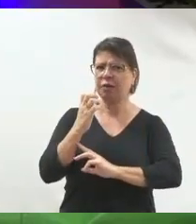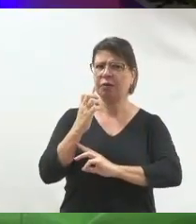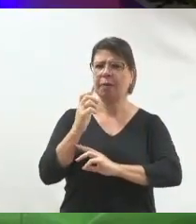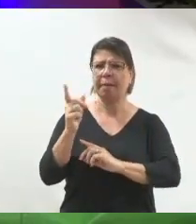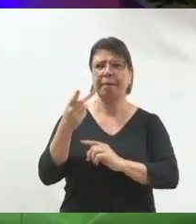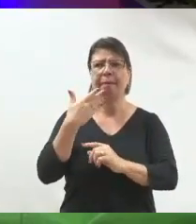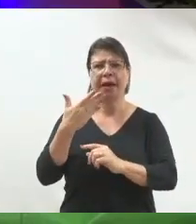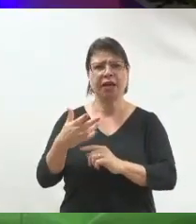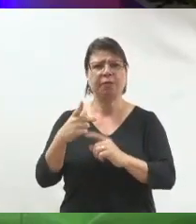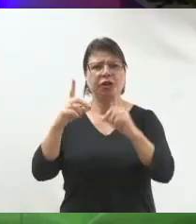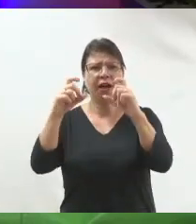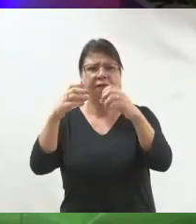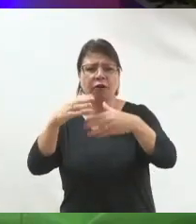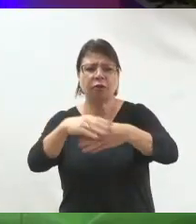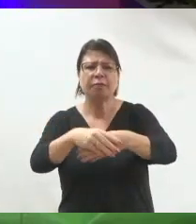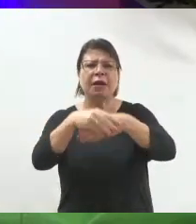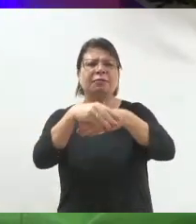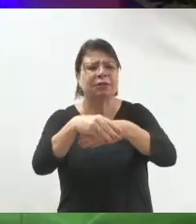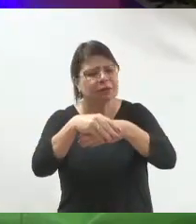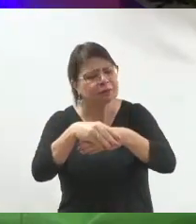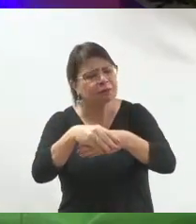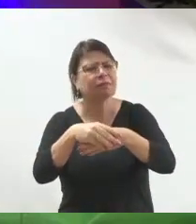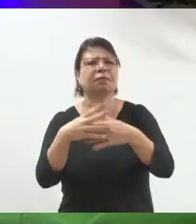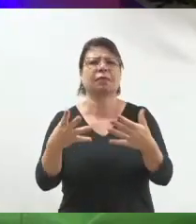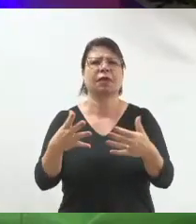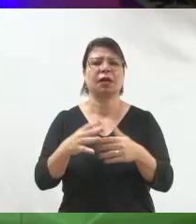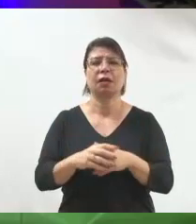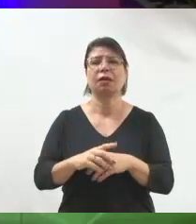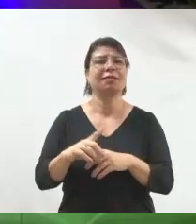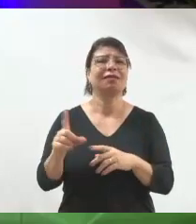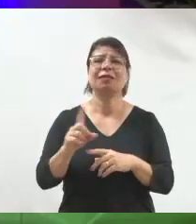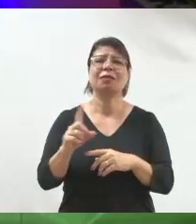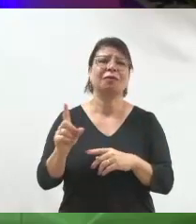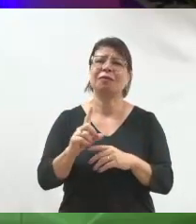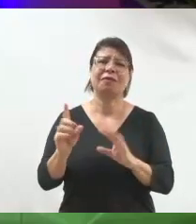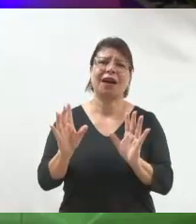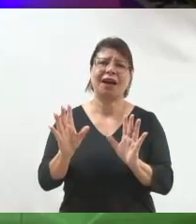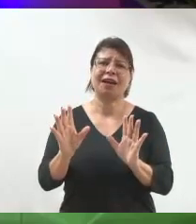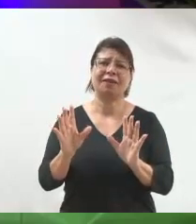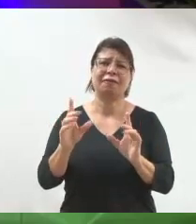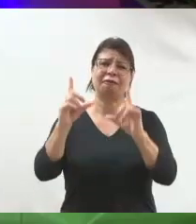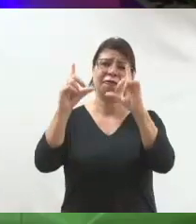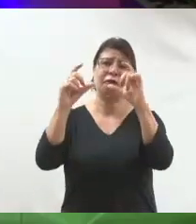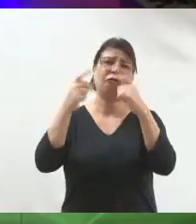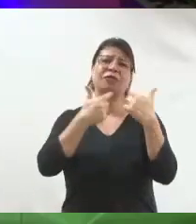alguém com uma cara séria. Não vá fazer foto do tipo fichamento na polícia.